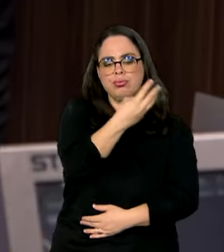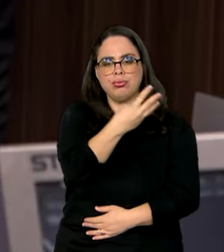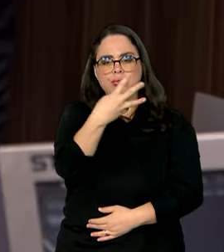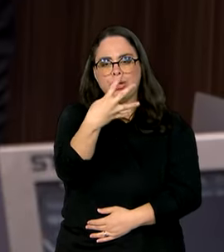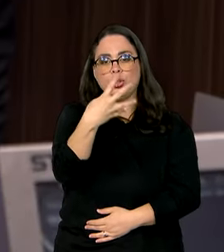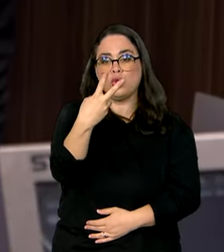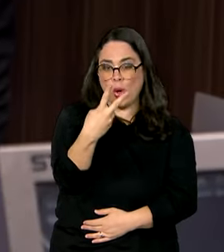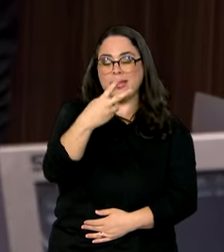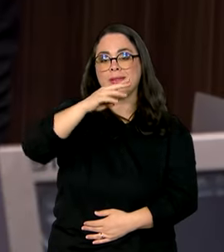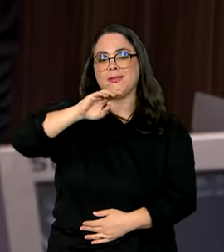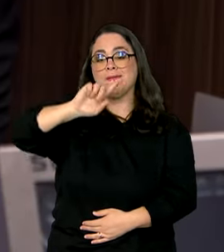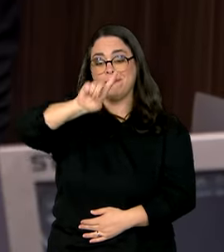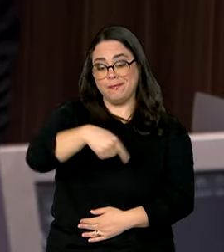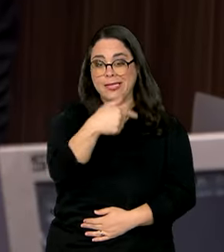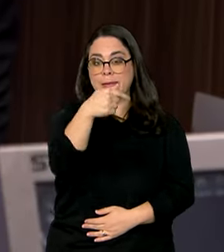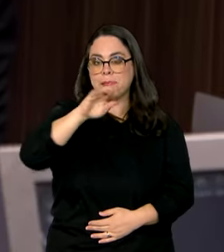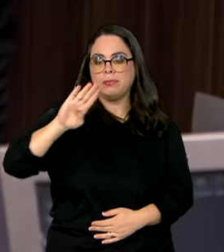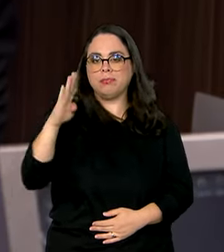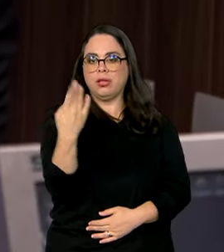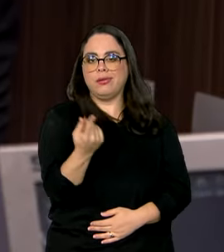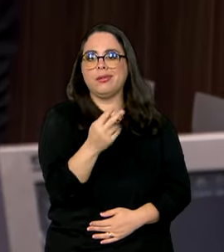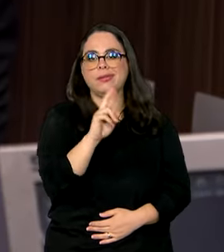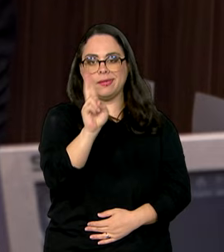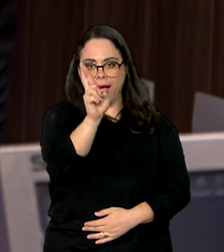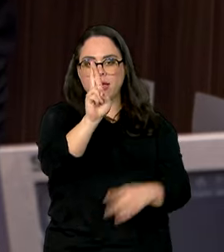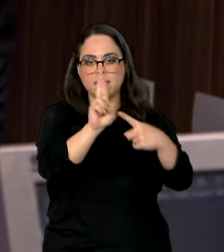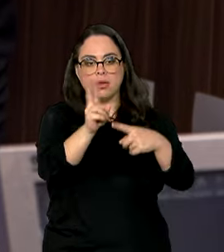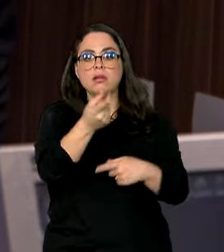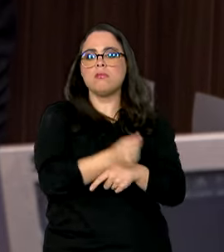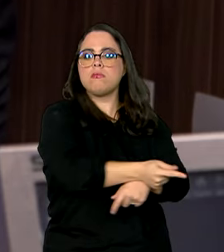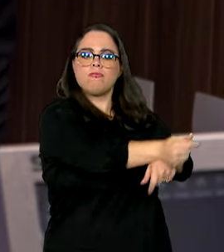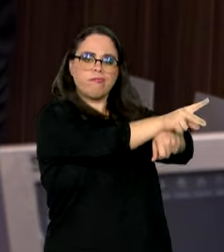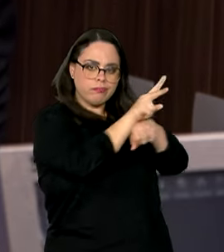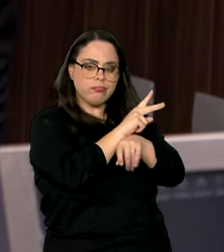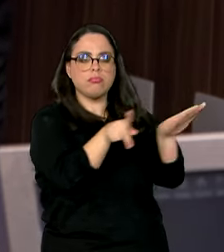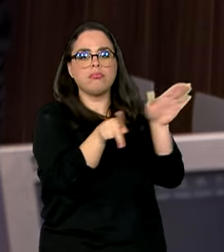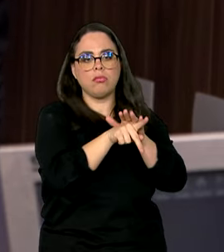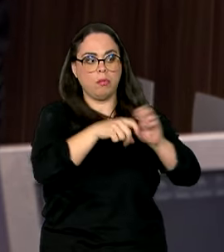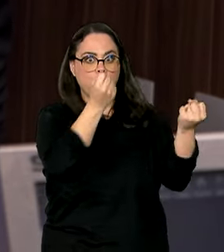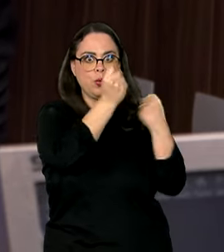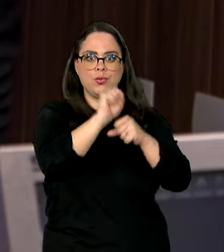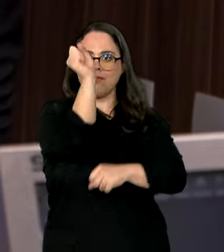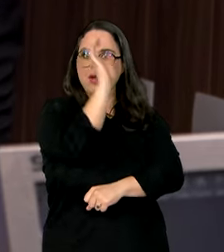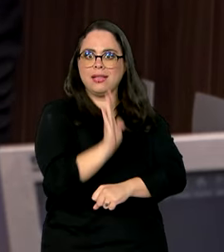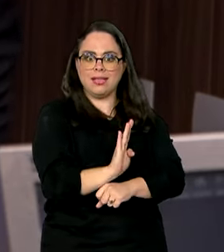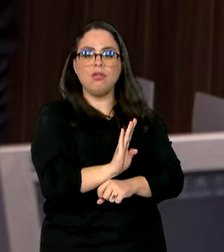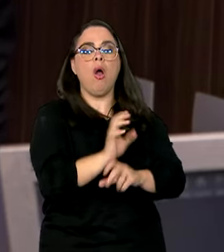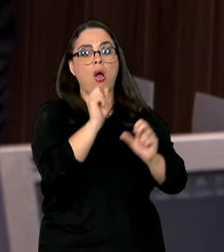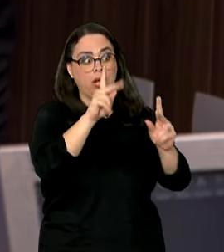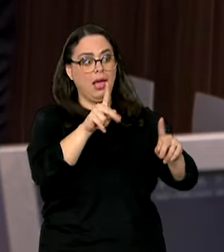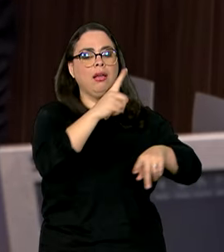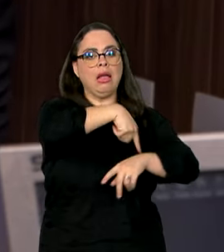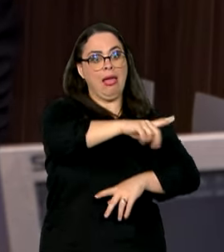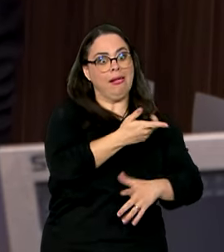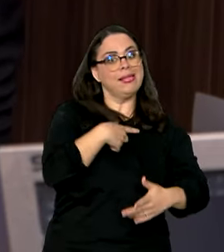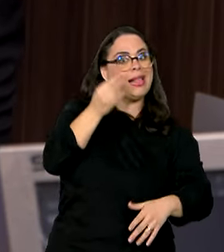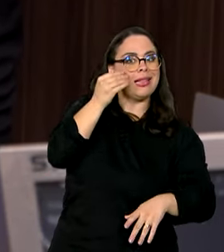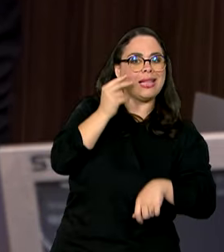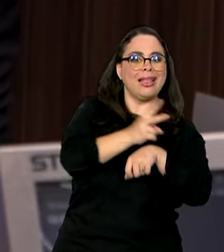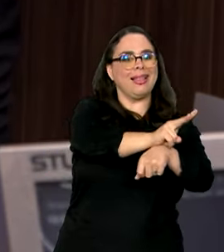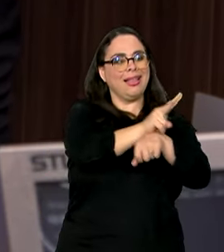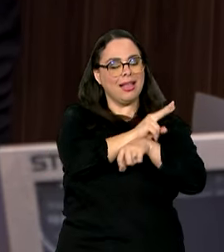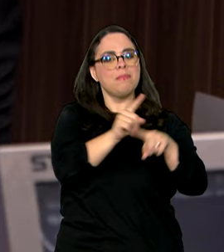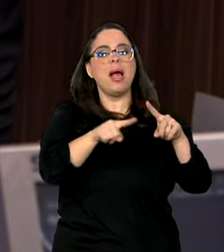,7 bilhões em crédito para a indústria no Brasil. Mas, além do crédito, o é